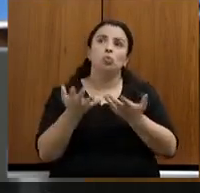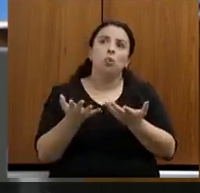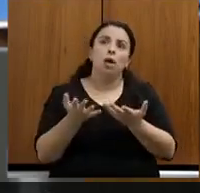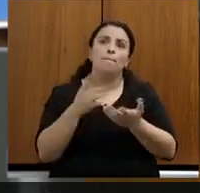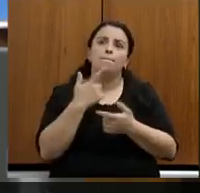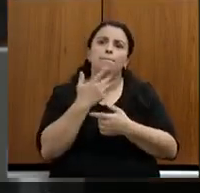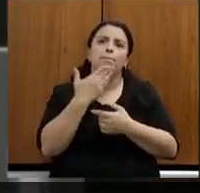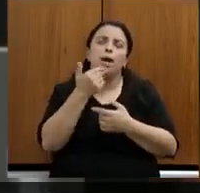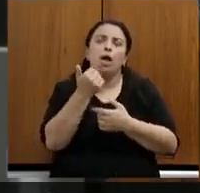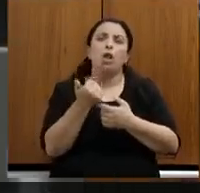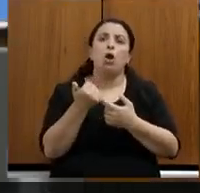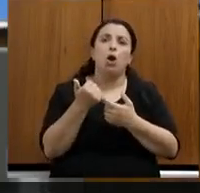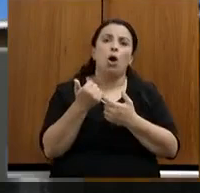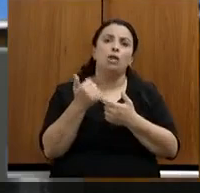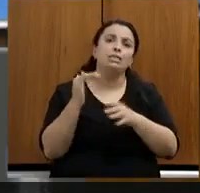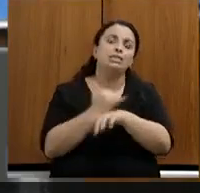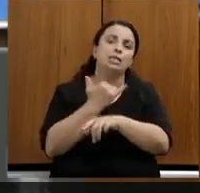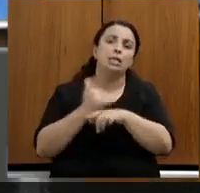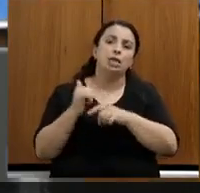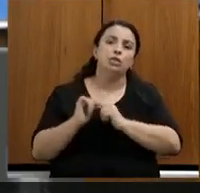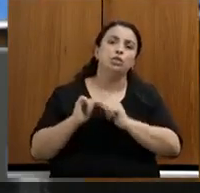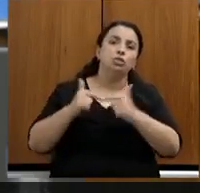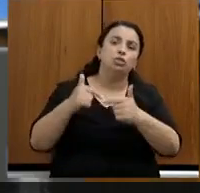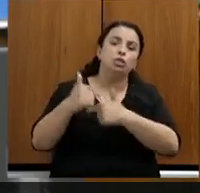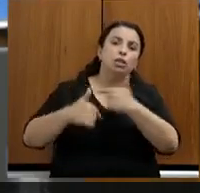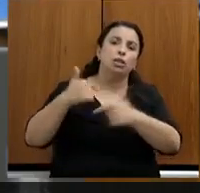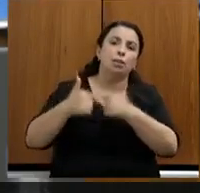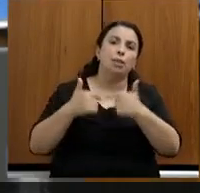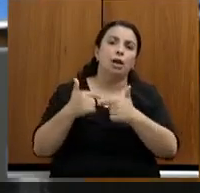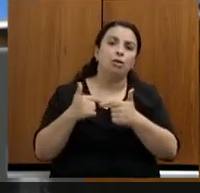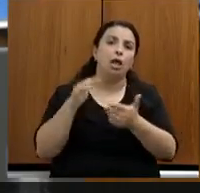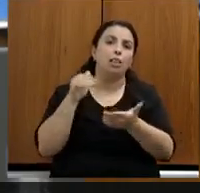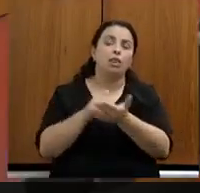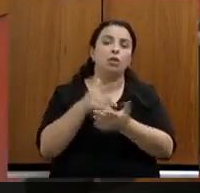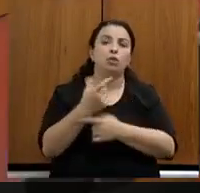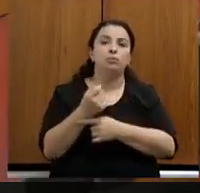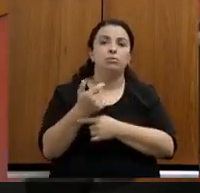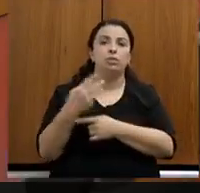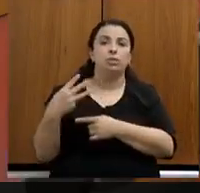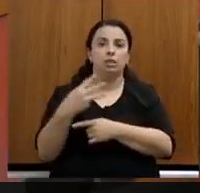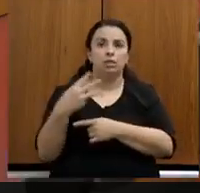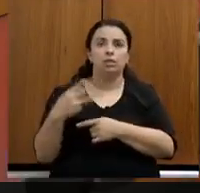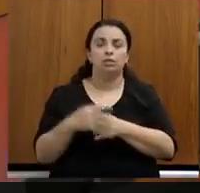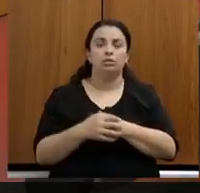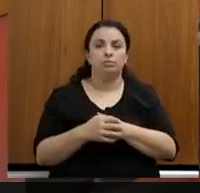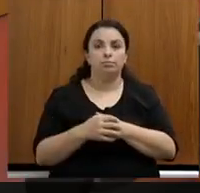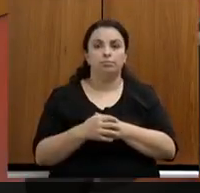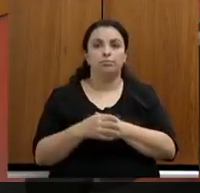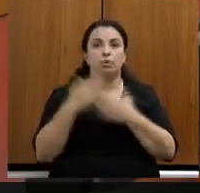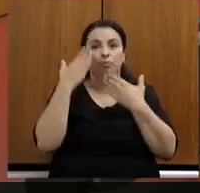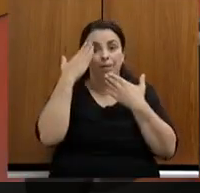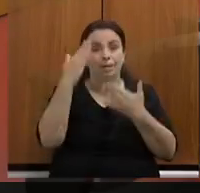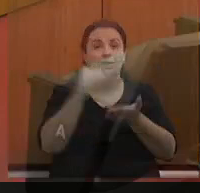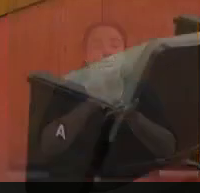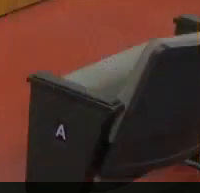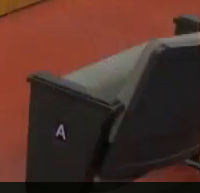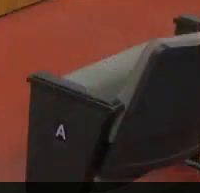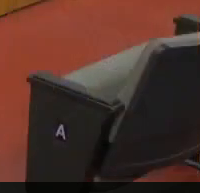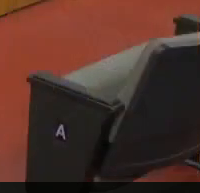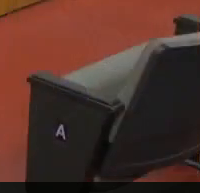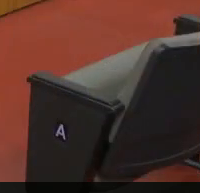universalização até 2033. Muito obrigado, secretária. Passo a palavra para